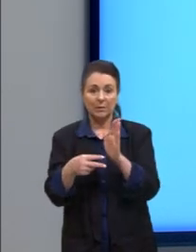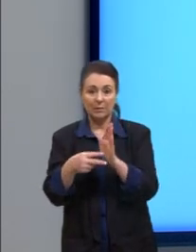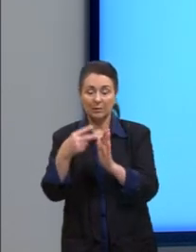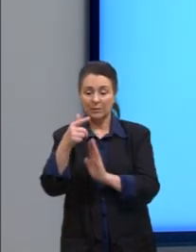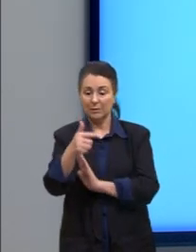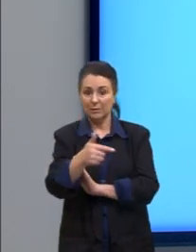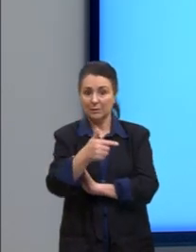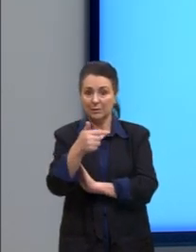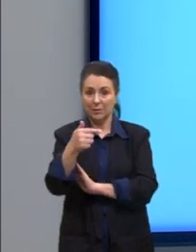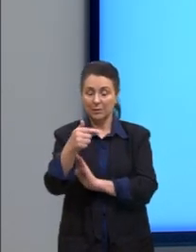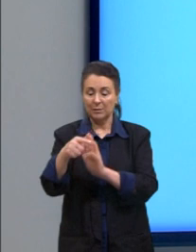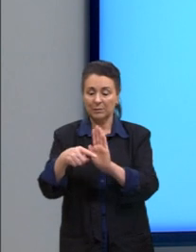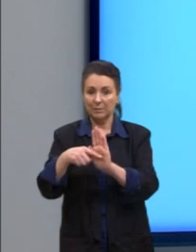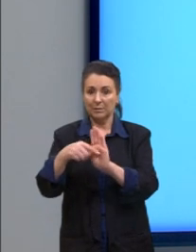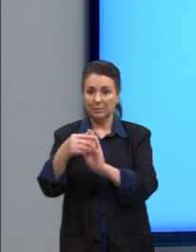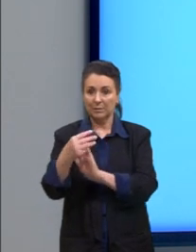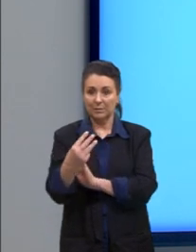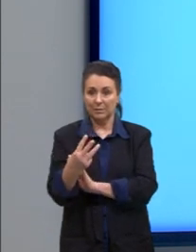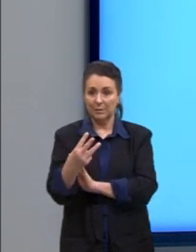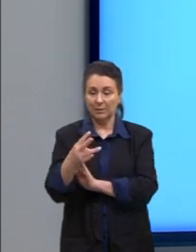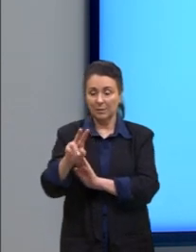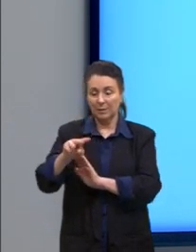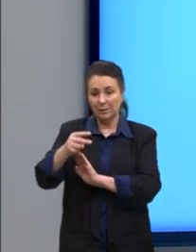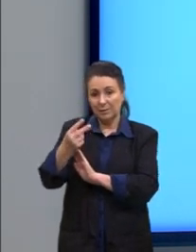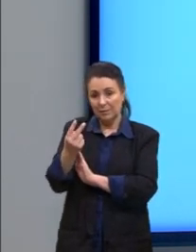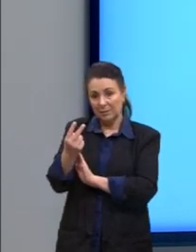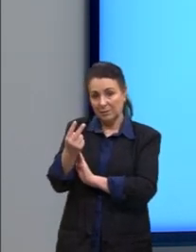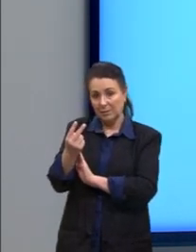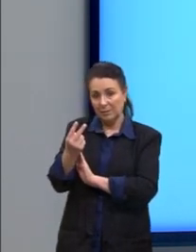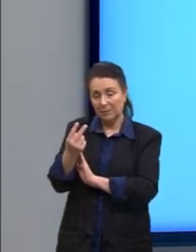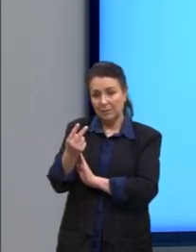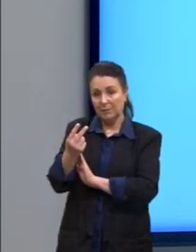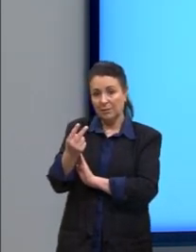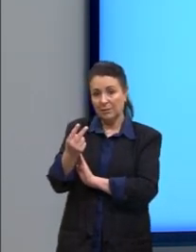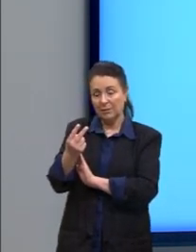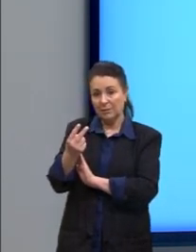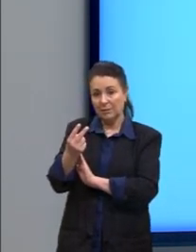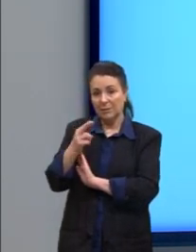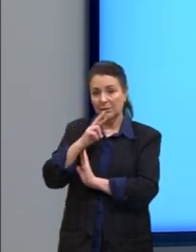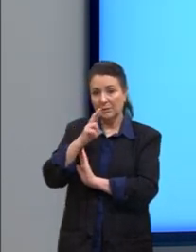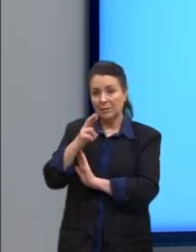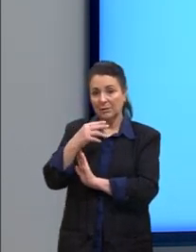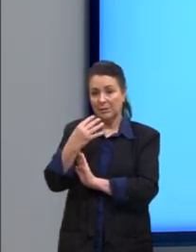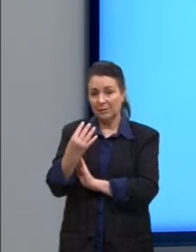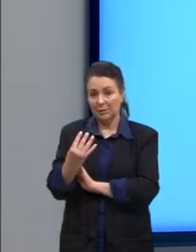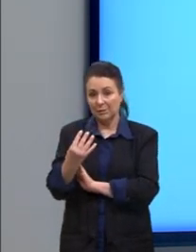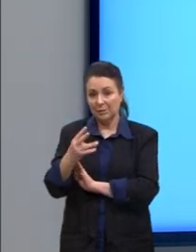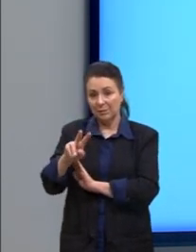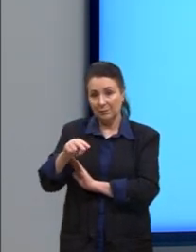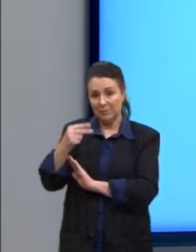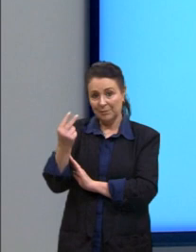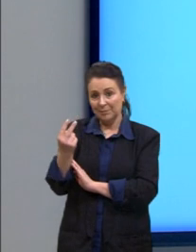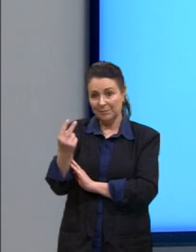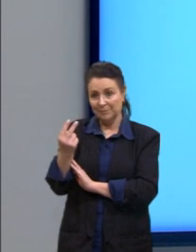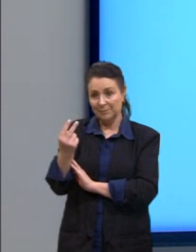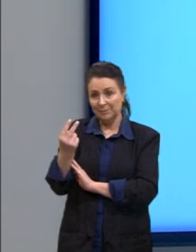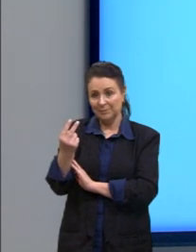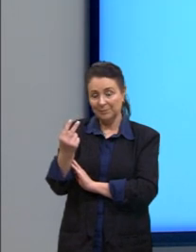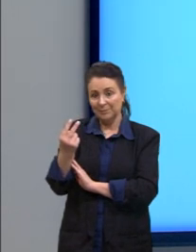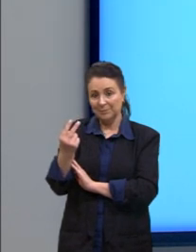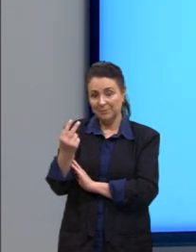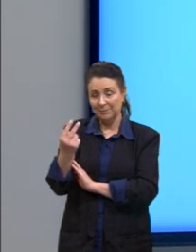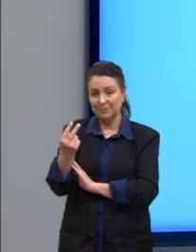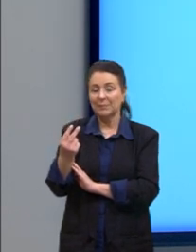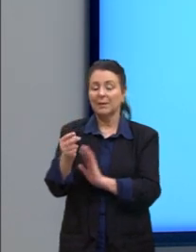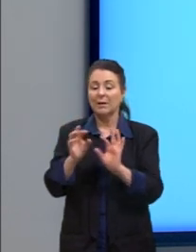7 menos 3 ao quadrado, que resultaria em 4 ao quadrado. Então, a